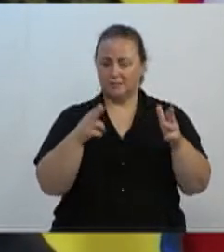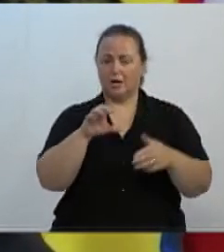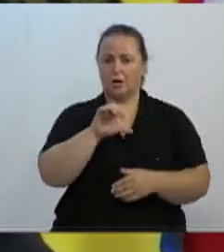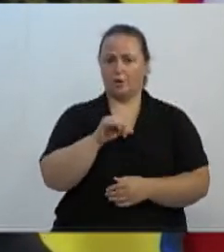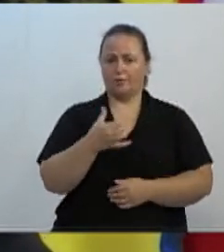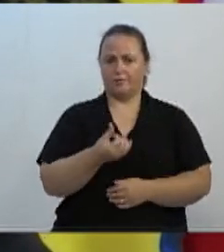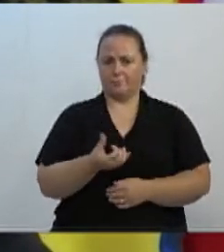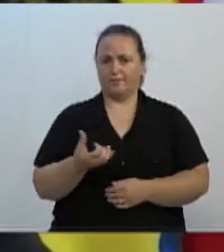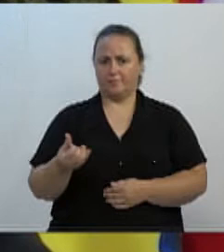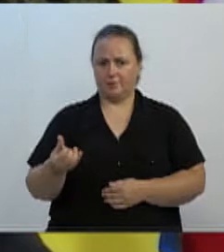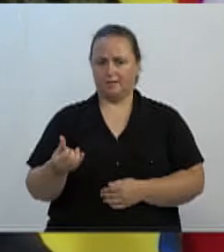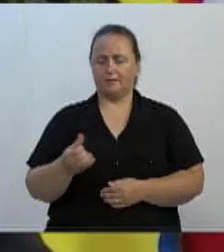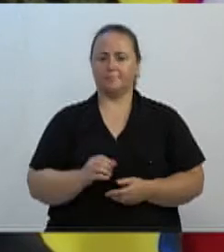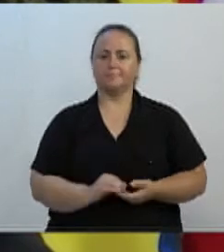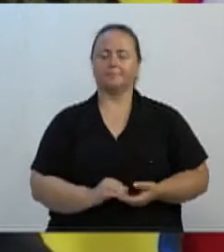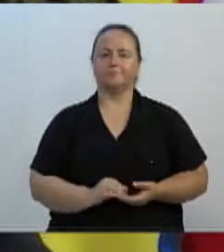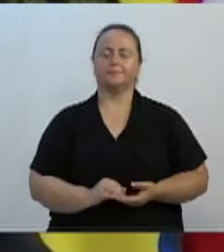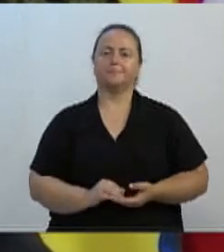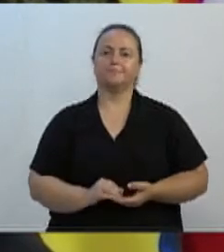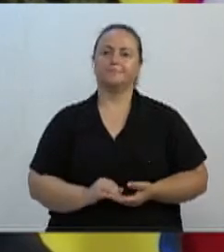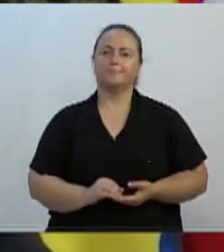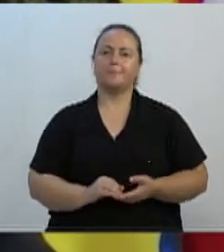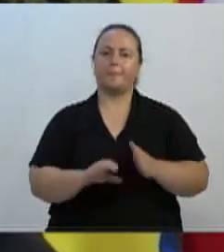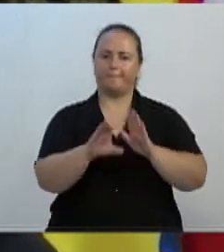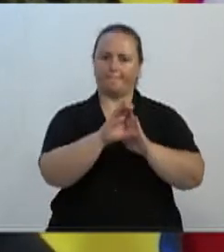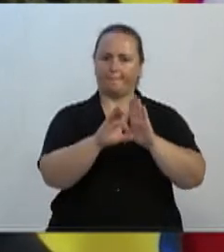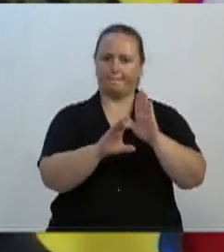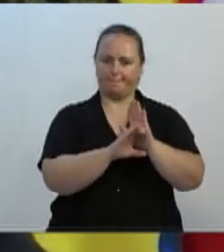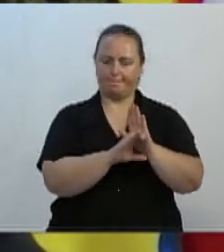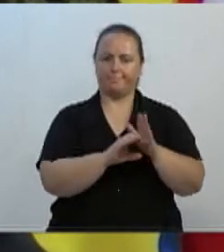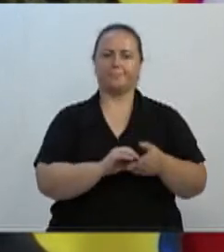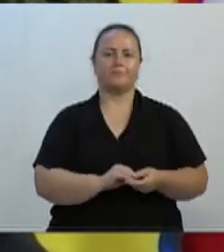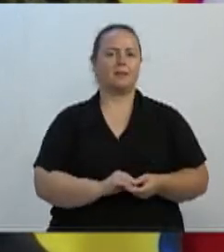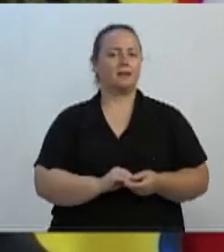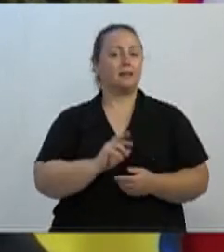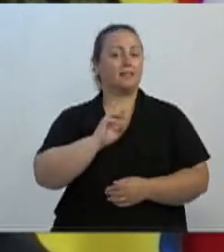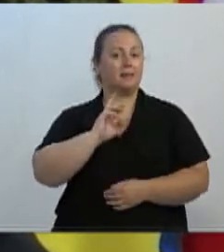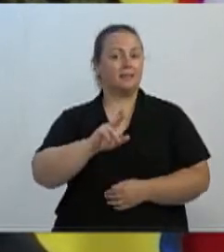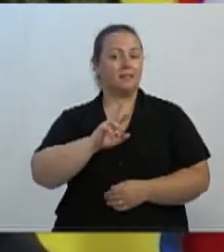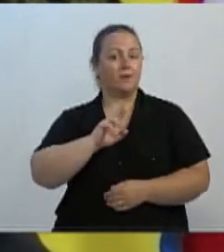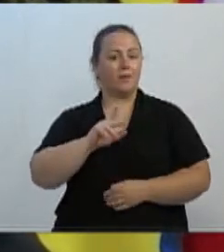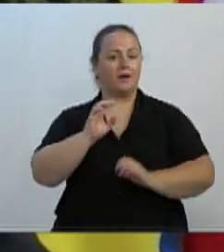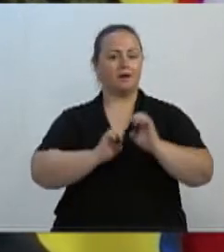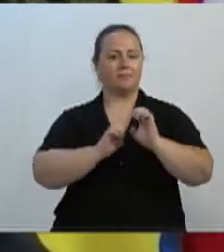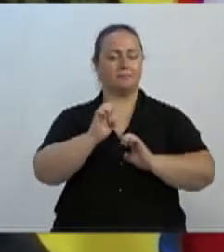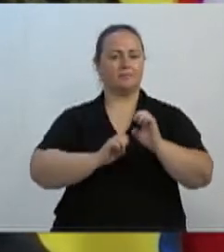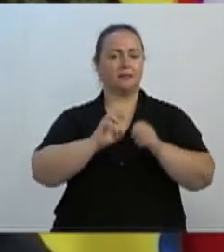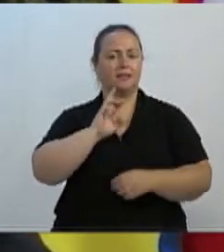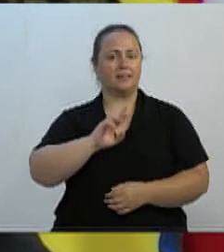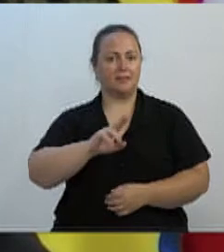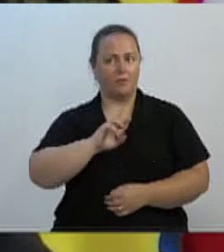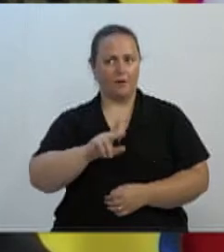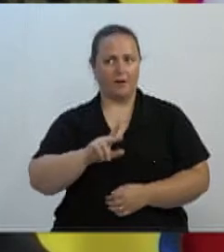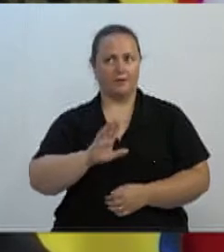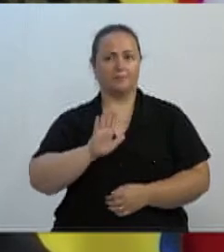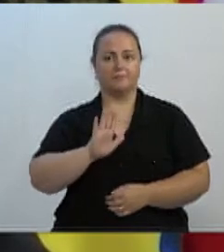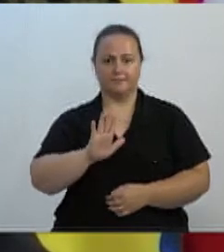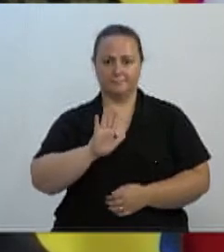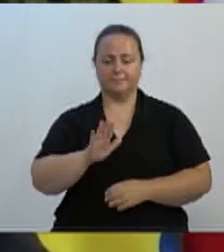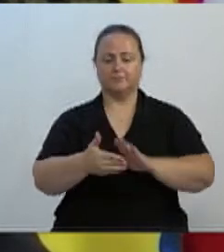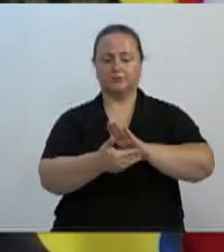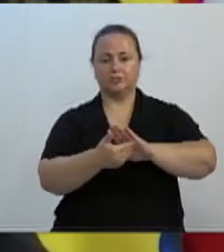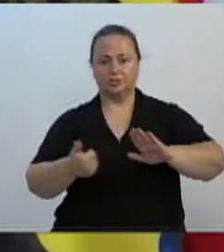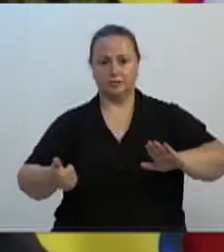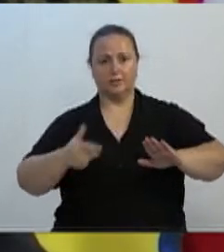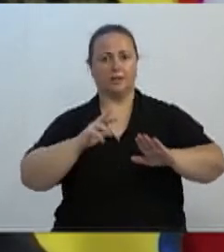Civil, de 2002, diz assim, não se considera empresário. Ou seja, já retirou